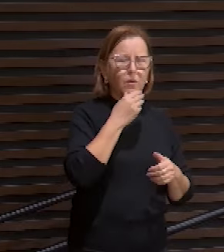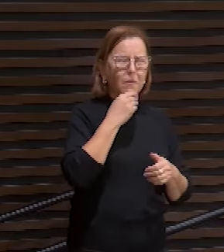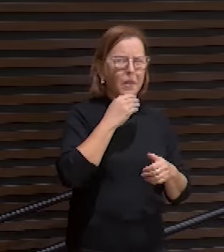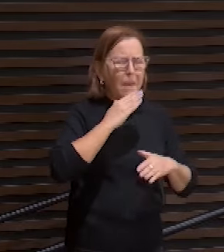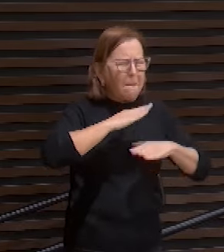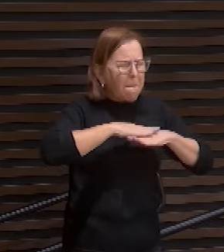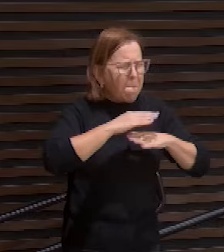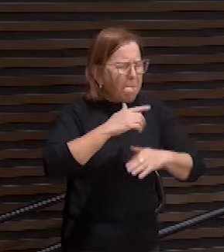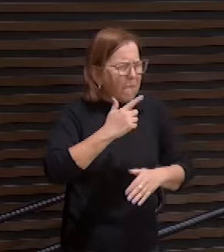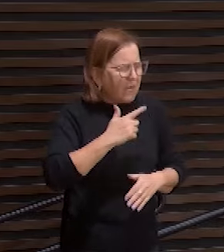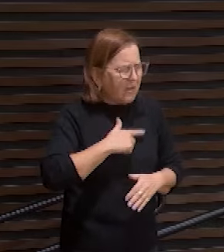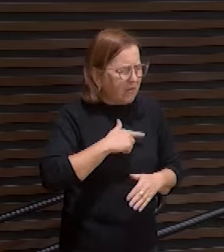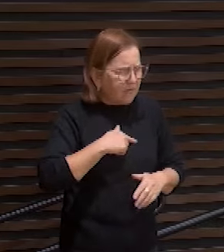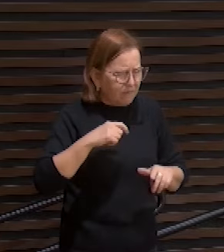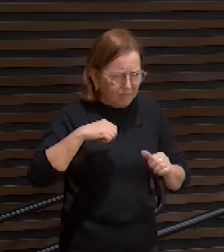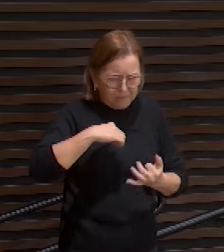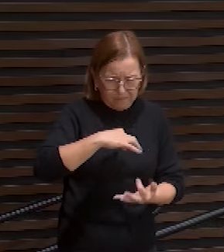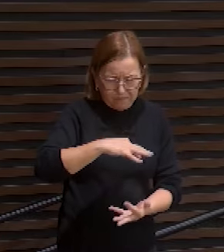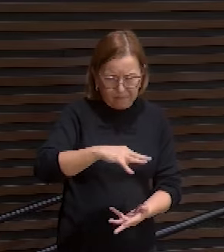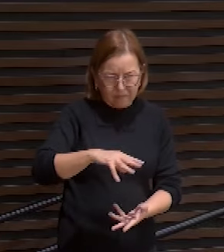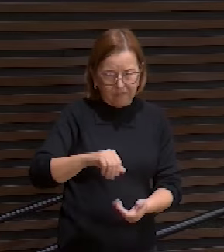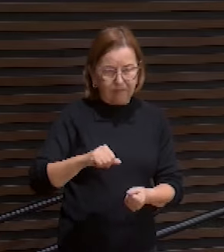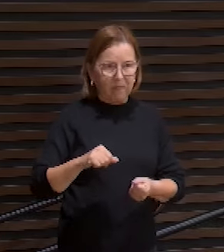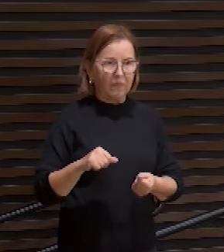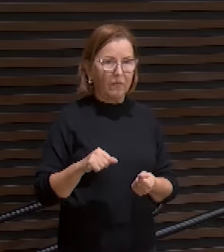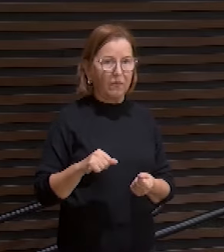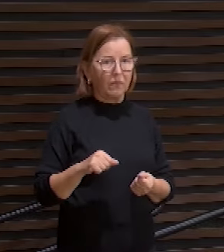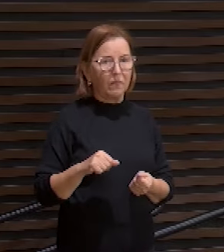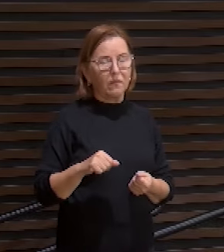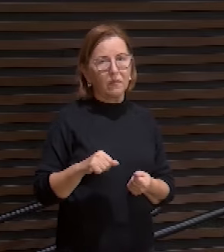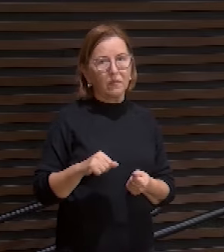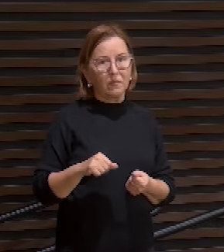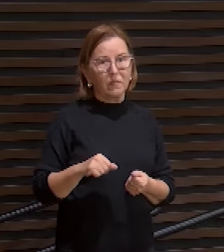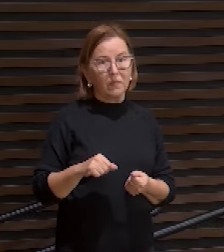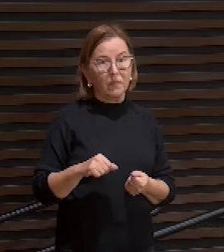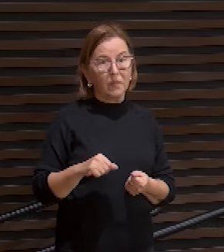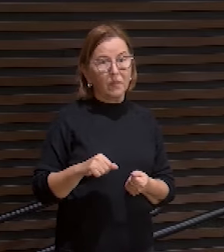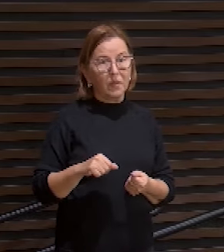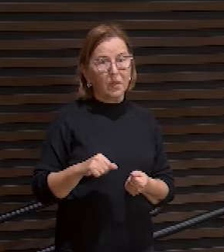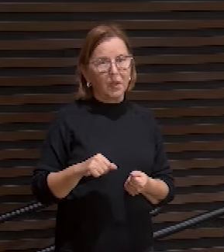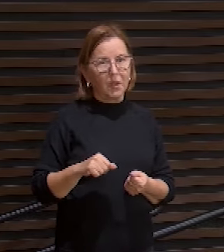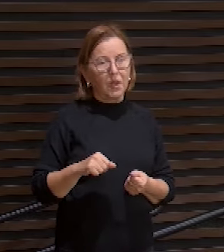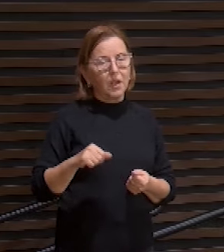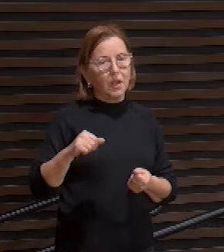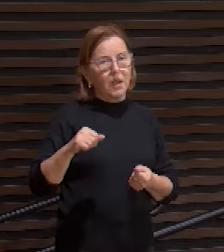feio da terra. Tanto é que o Senhor escondeu o sol.